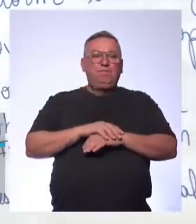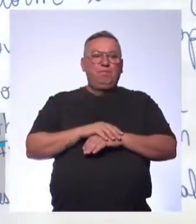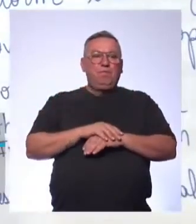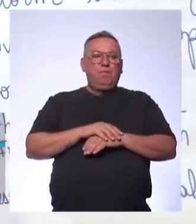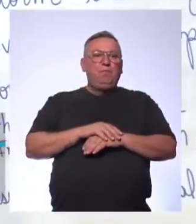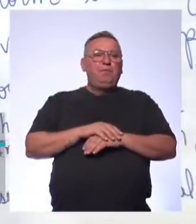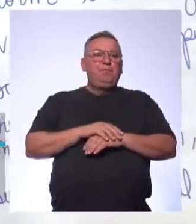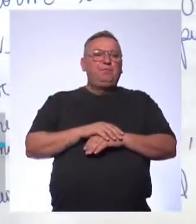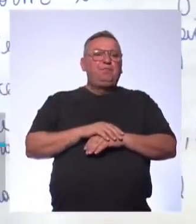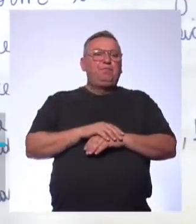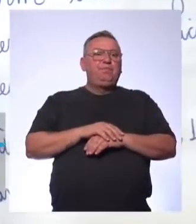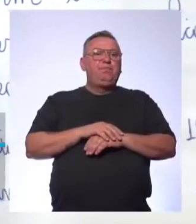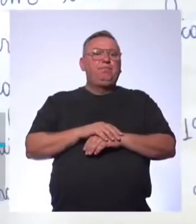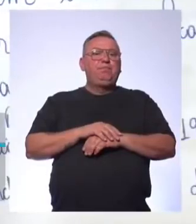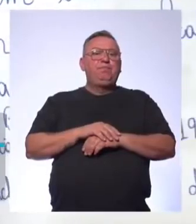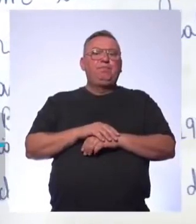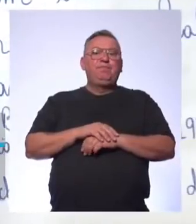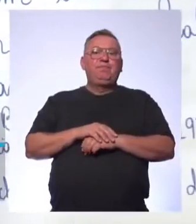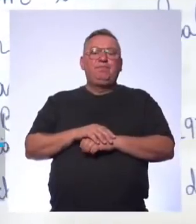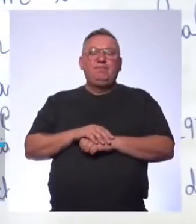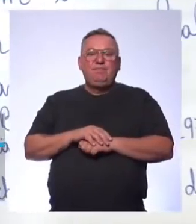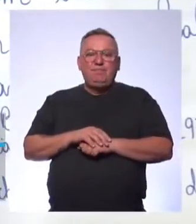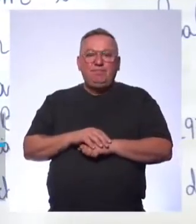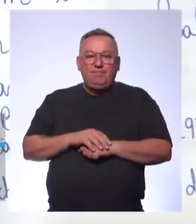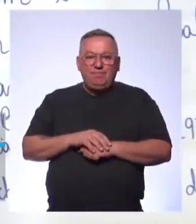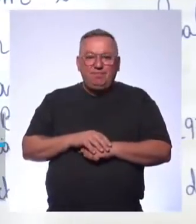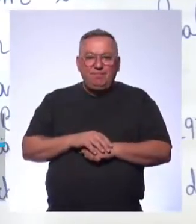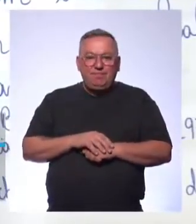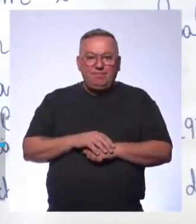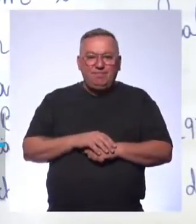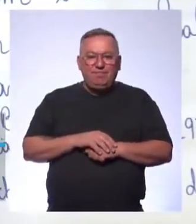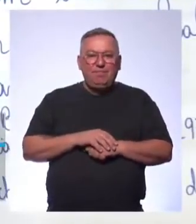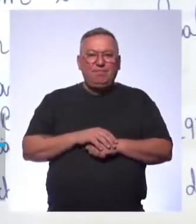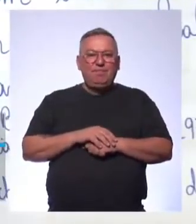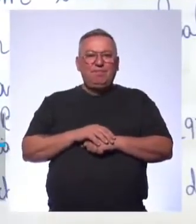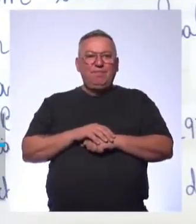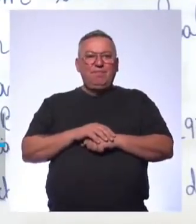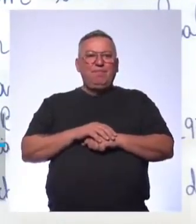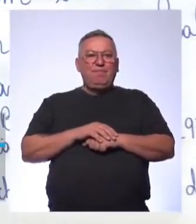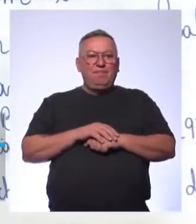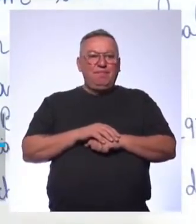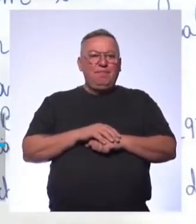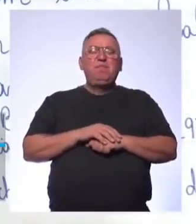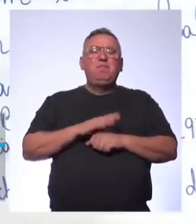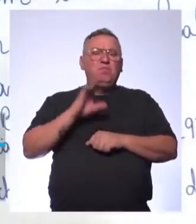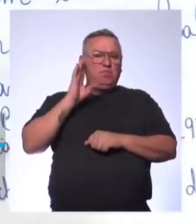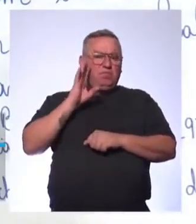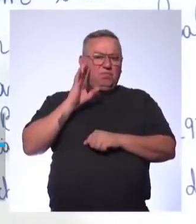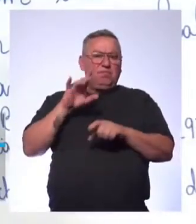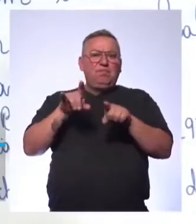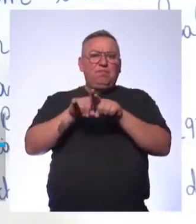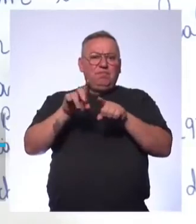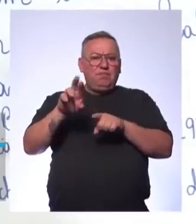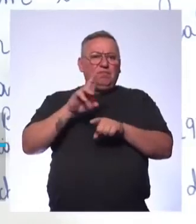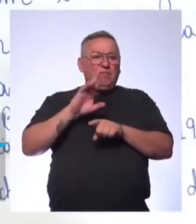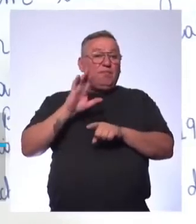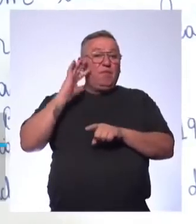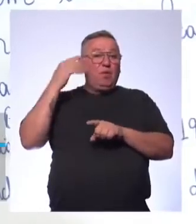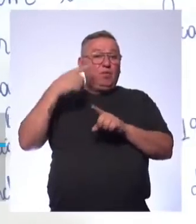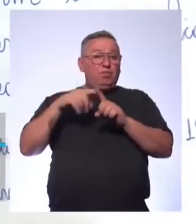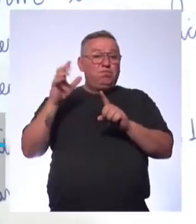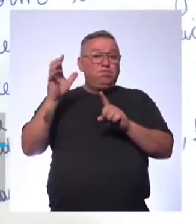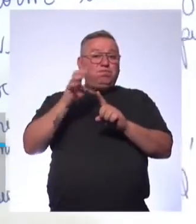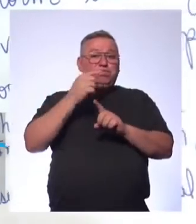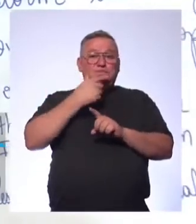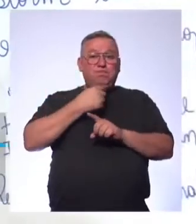my opinion Natural disasters happens because of human interference Bem bacana também Acontece por causa da interferência